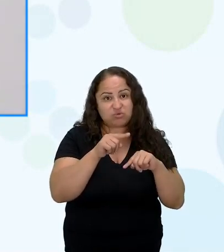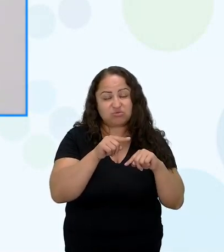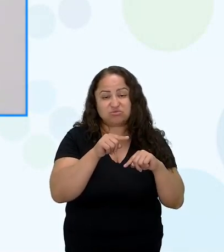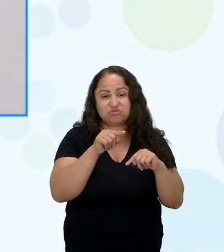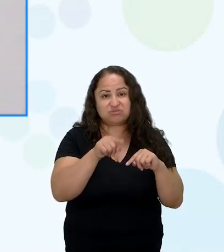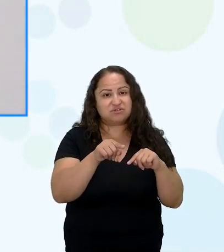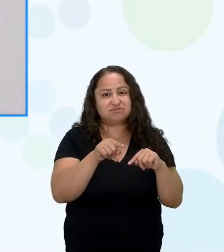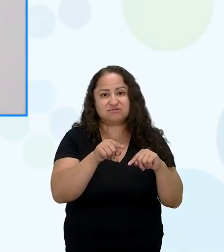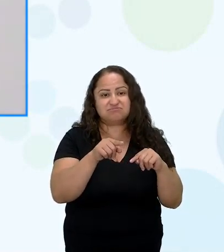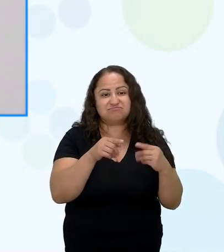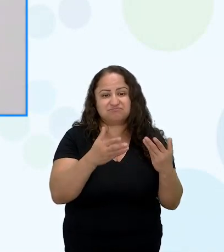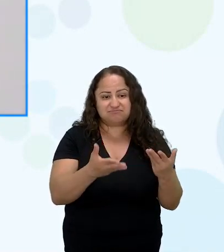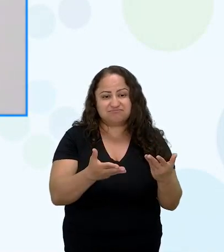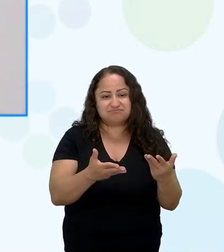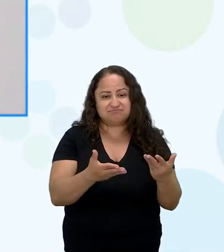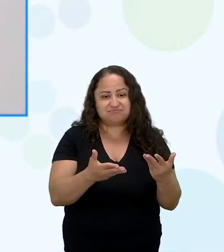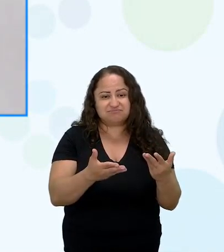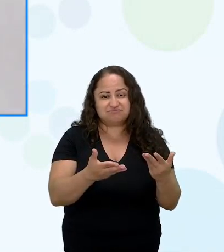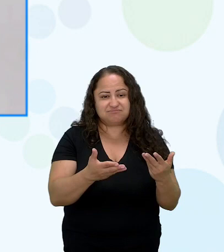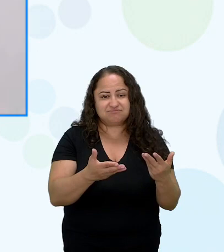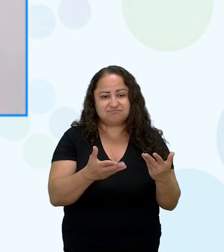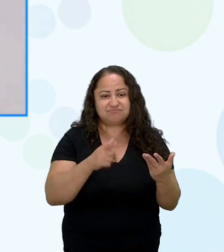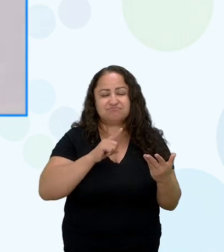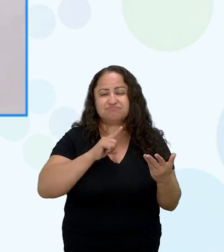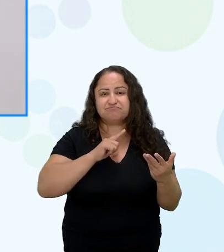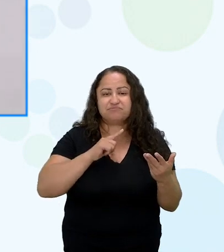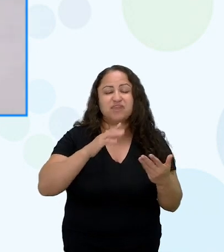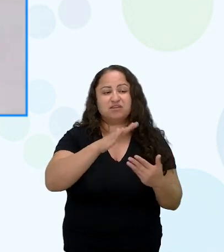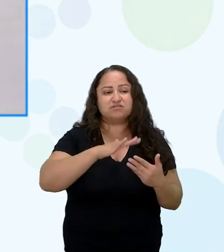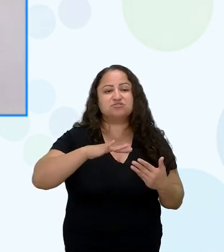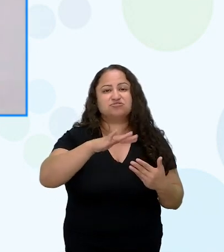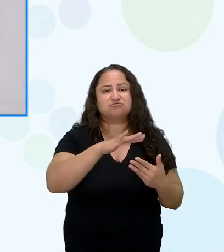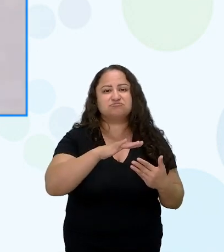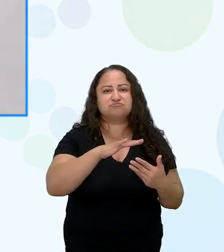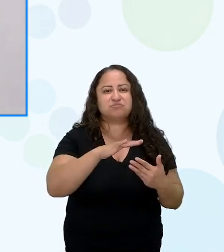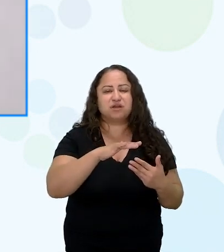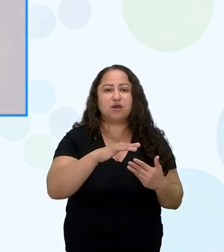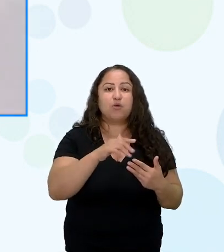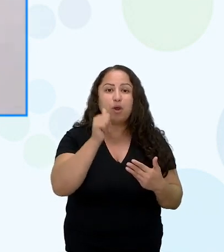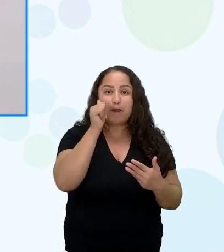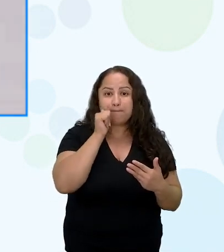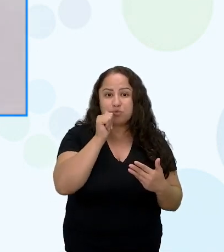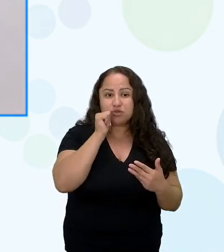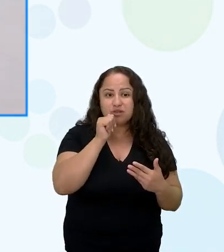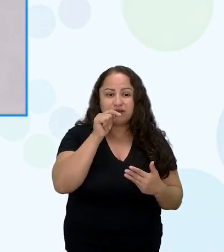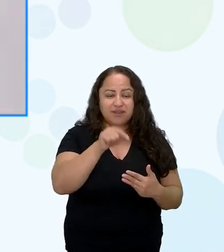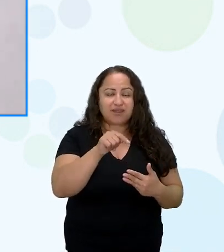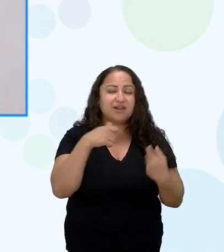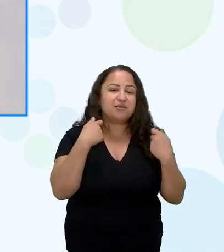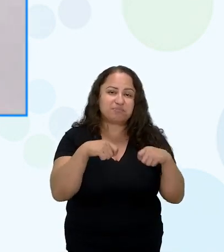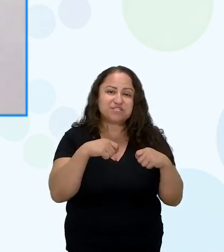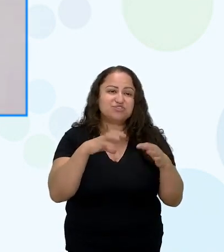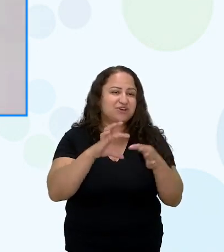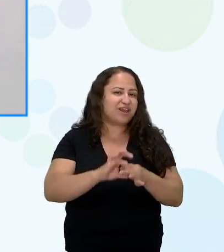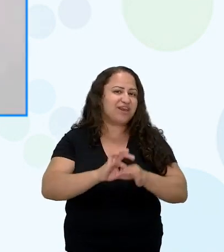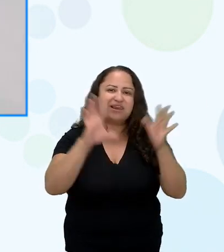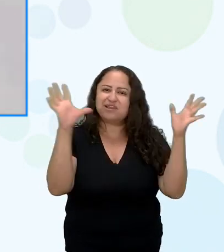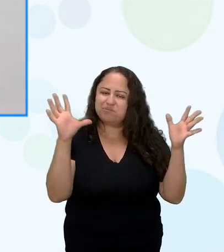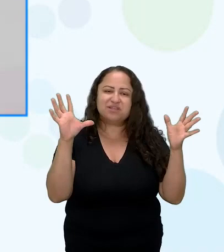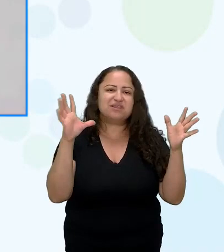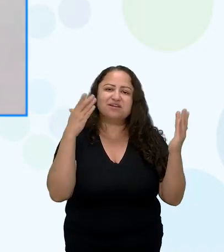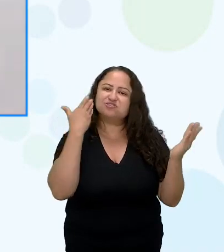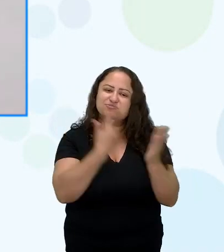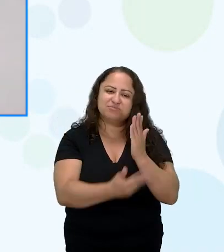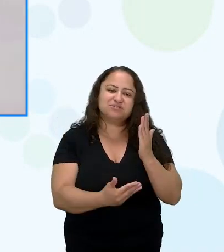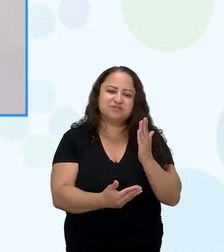pertencente a uma né senhora e ela teve que abrir mão dessa liberdade né